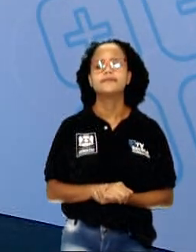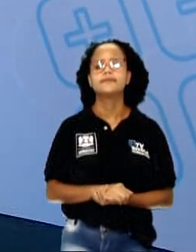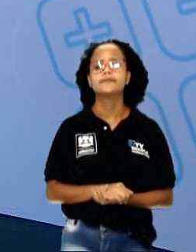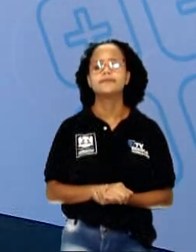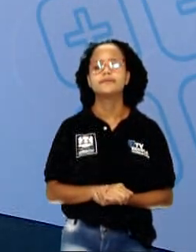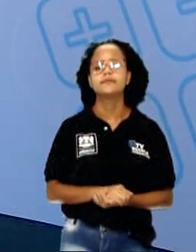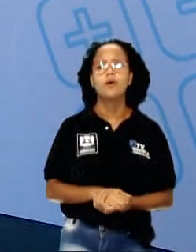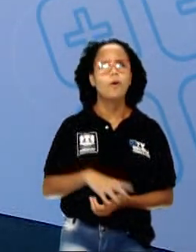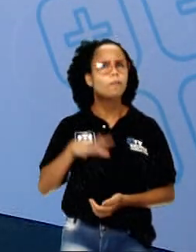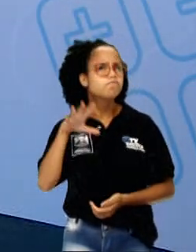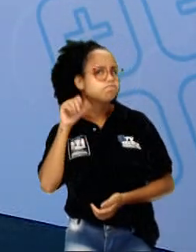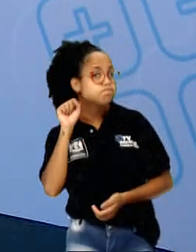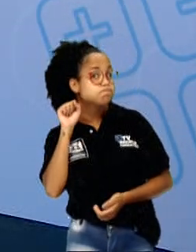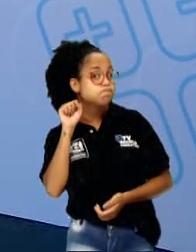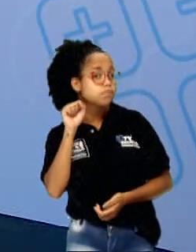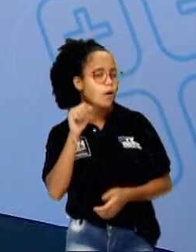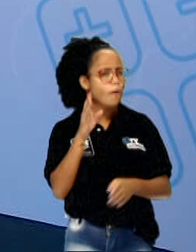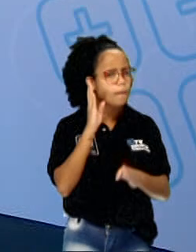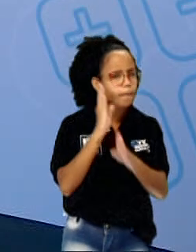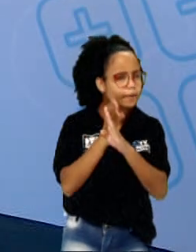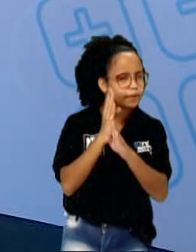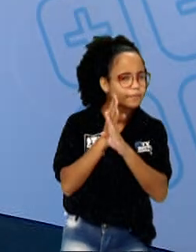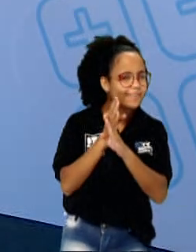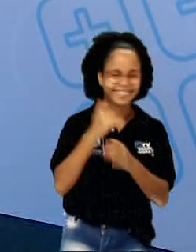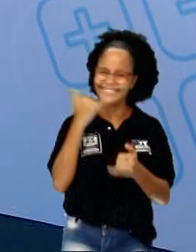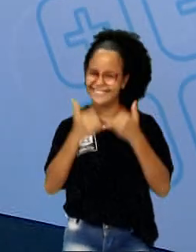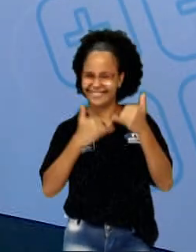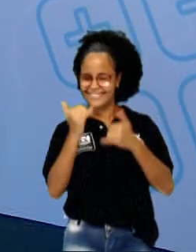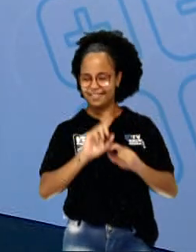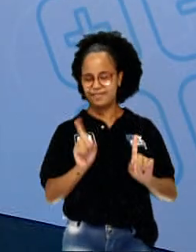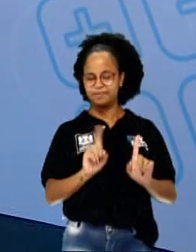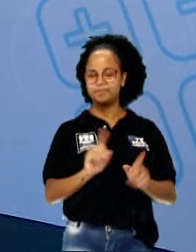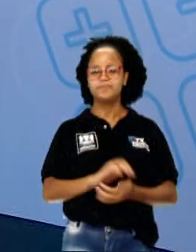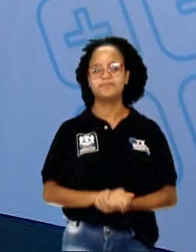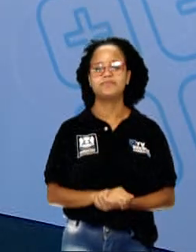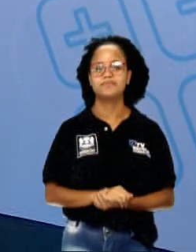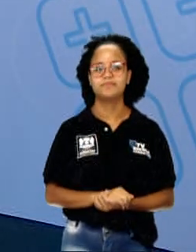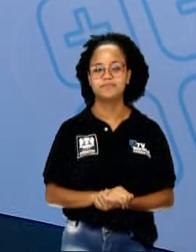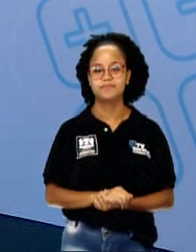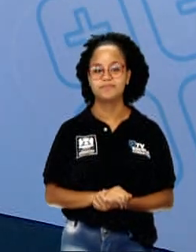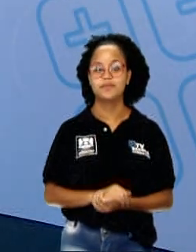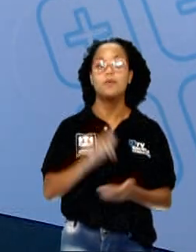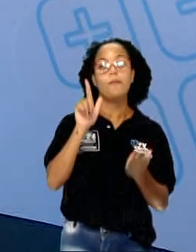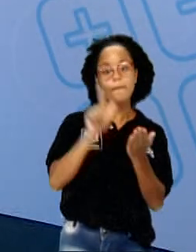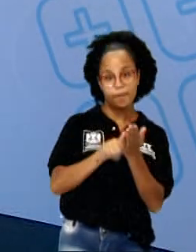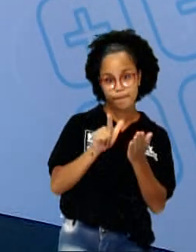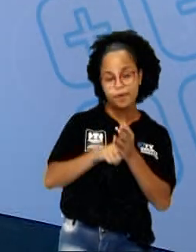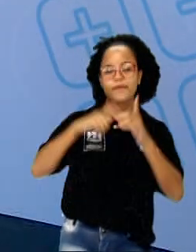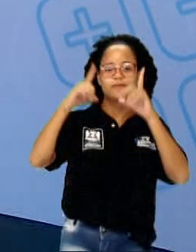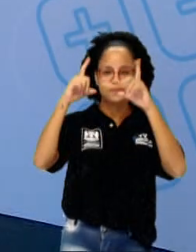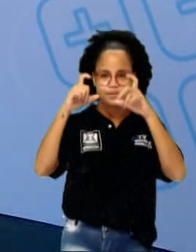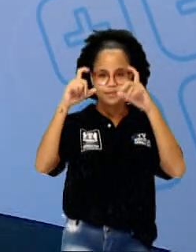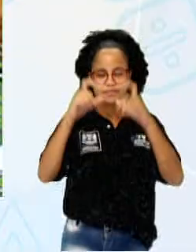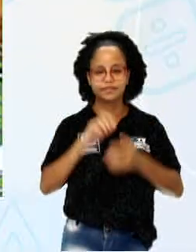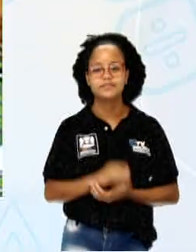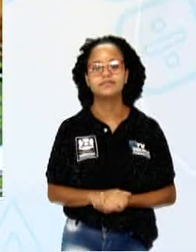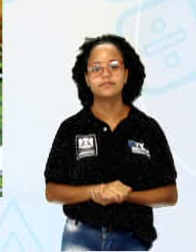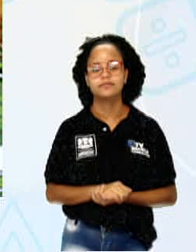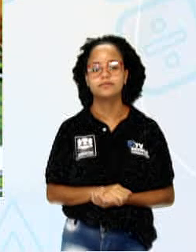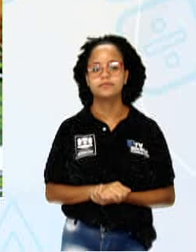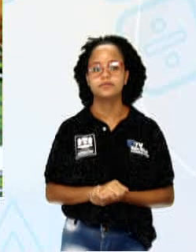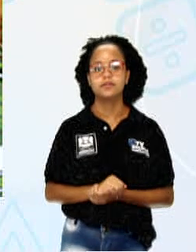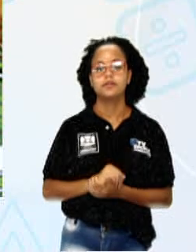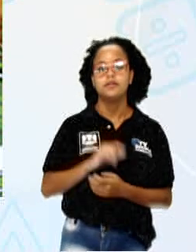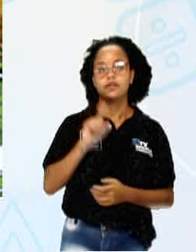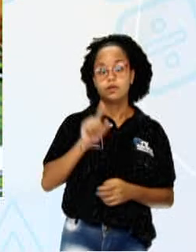Escutei alguém gritar aí. Brincadeira. Deu para ouvir, não. O papel fotográfico. Então, esse papel fotográfico